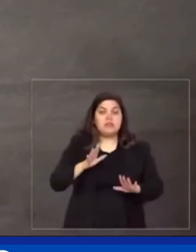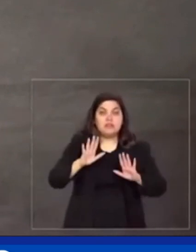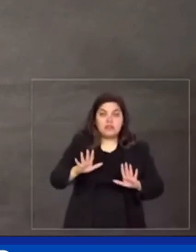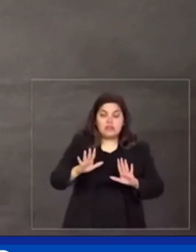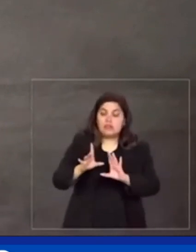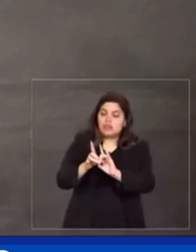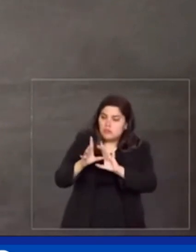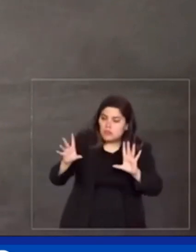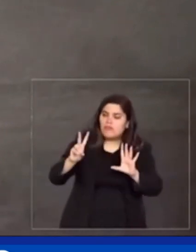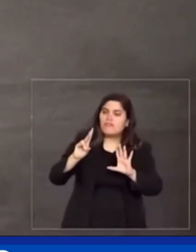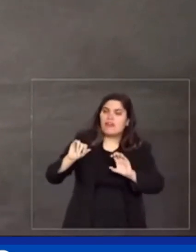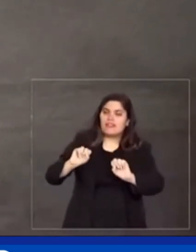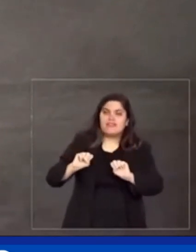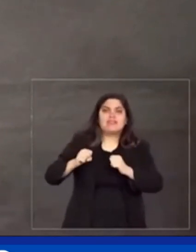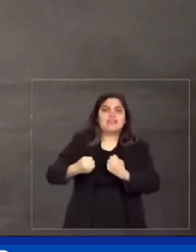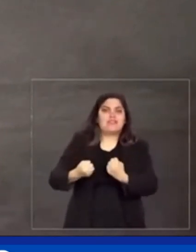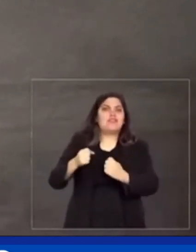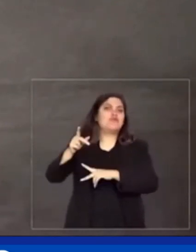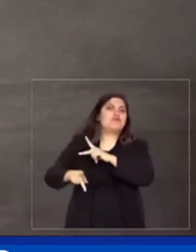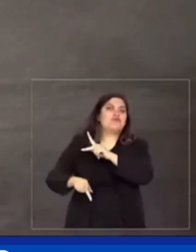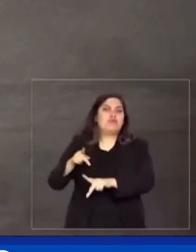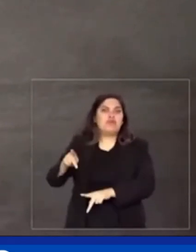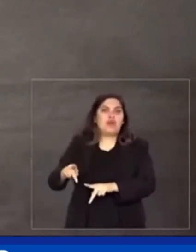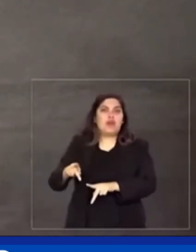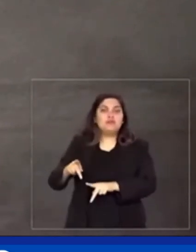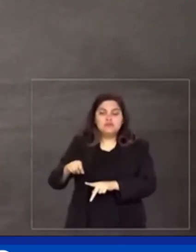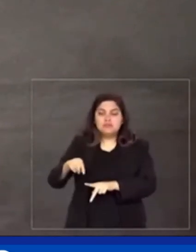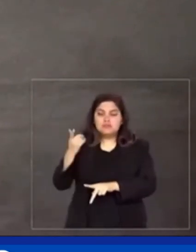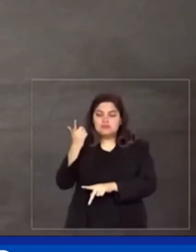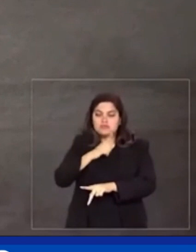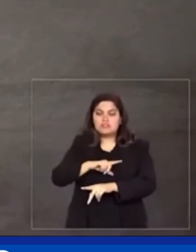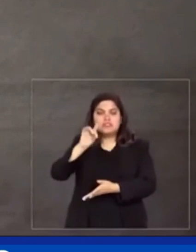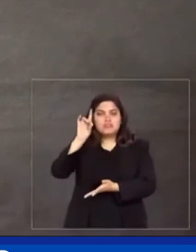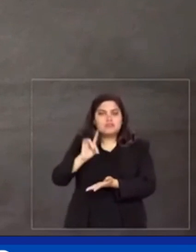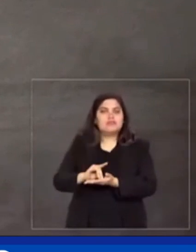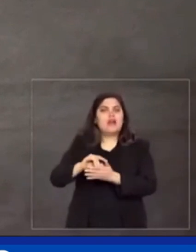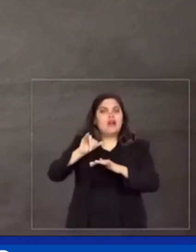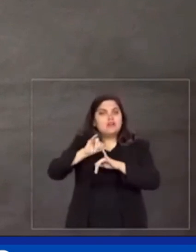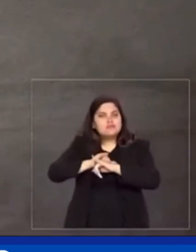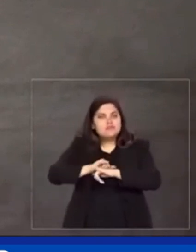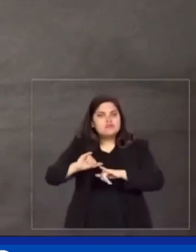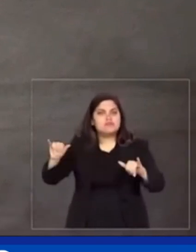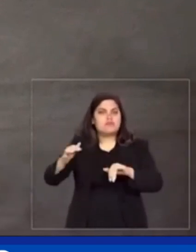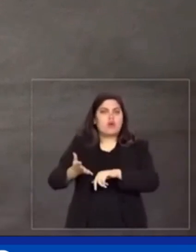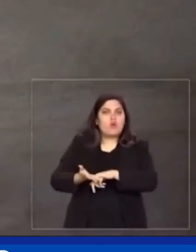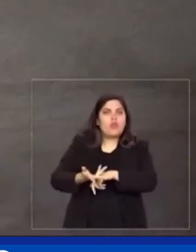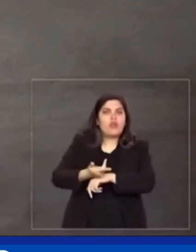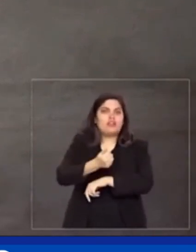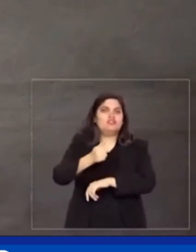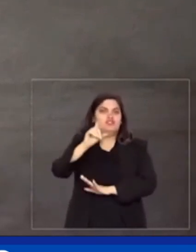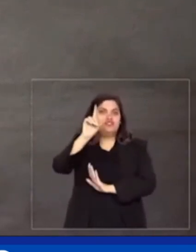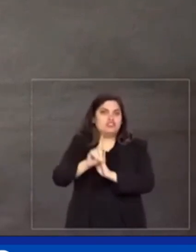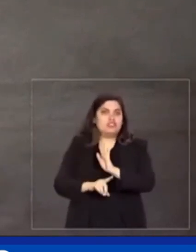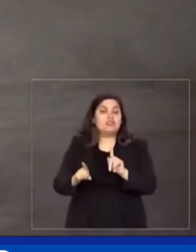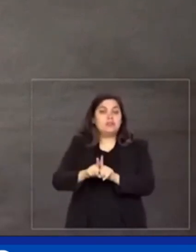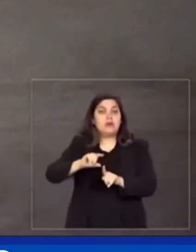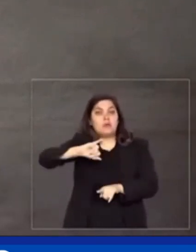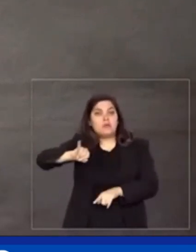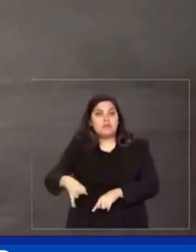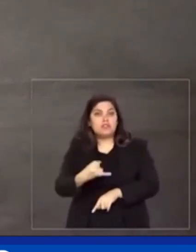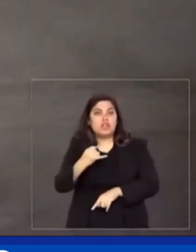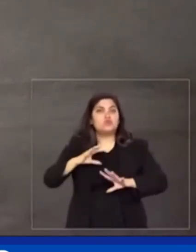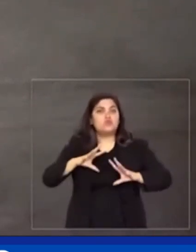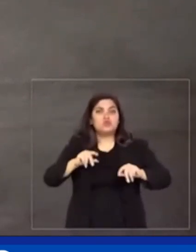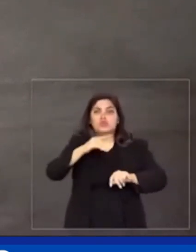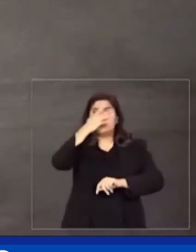defendida pelo povo na medida em que promover de fato a qualidade de direitos e oportunidade para todos e